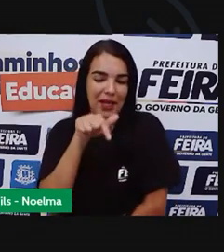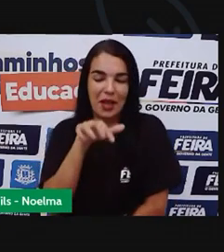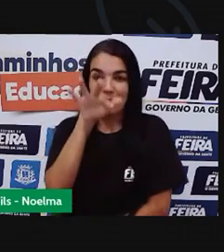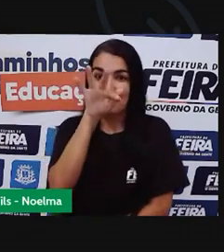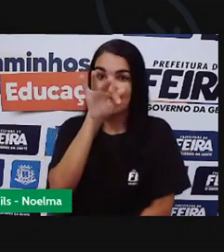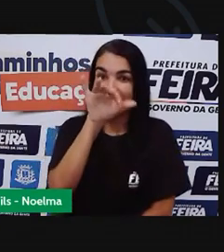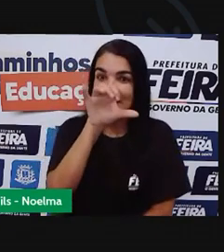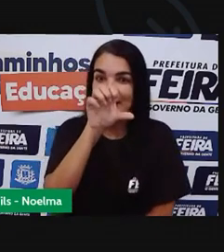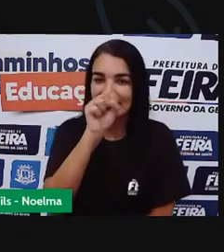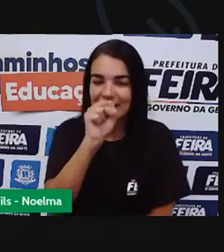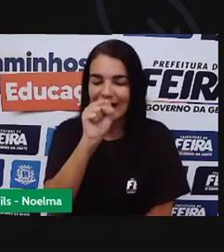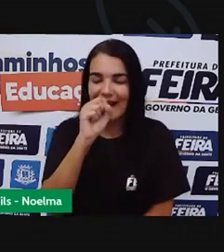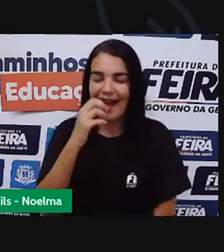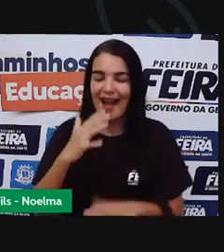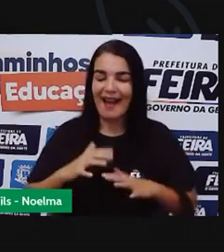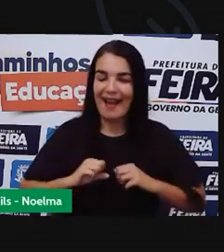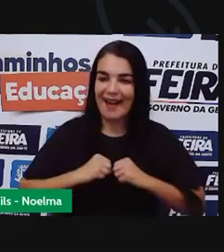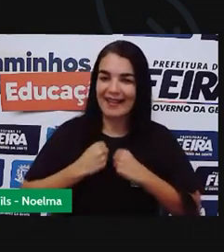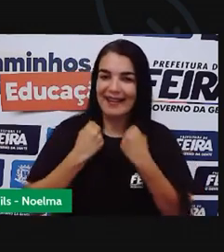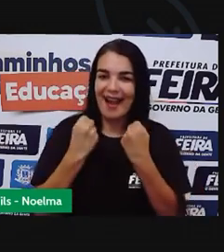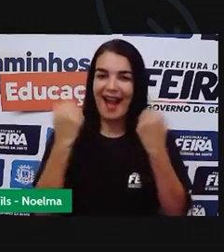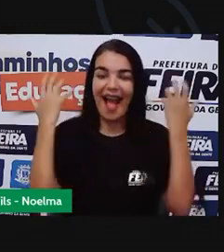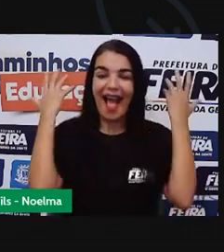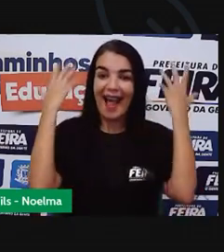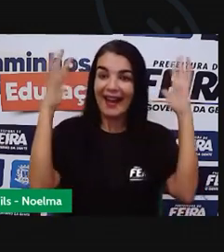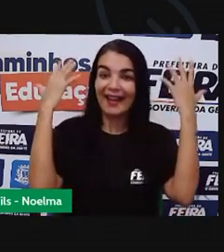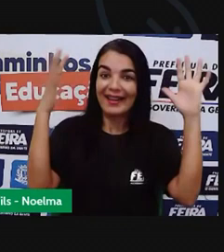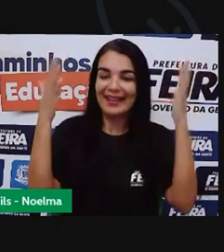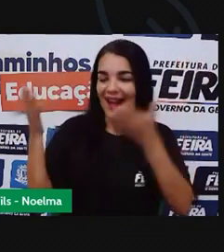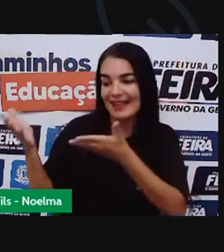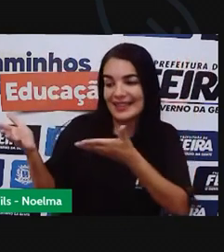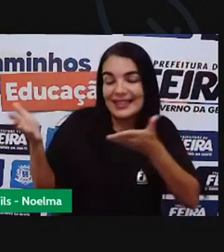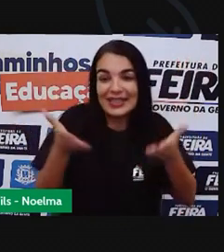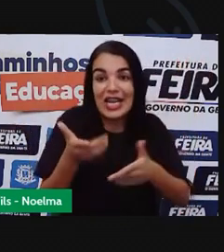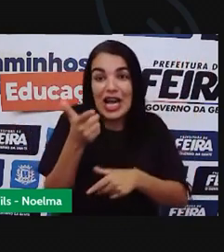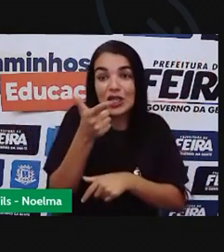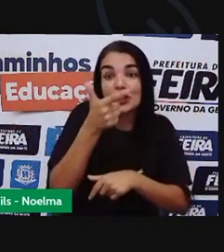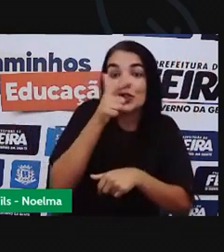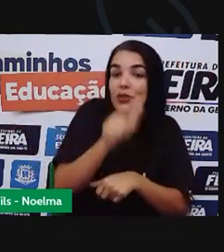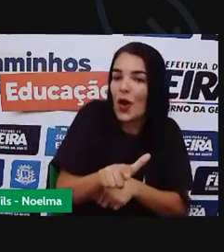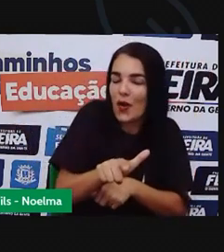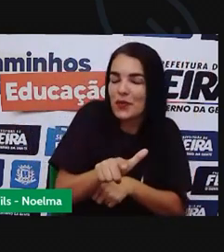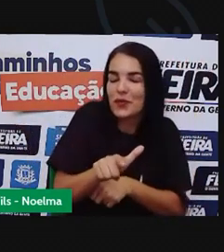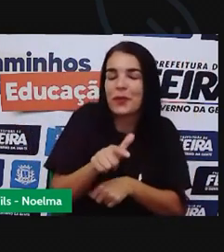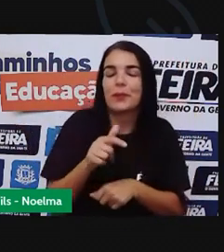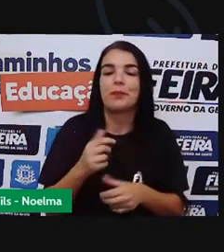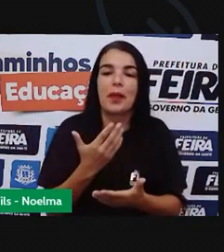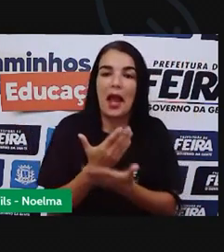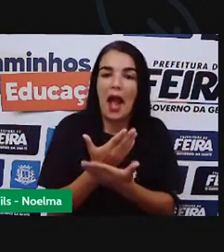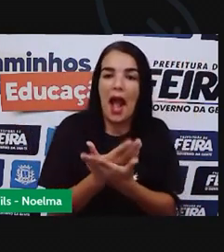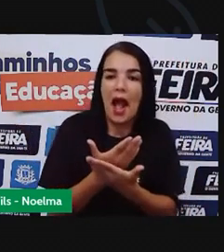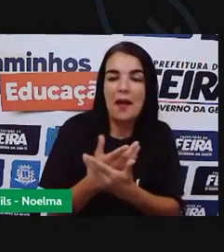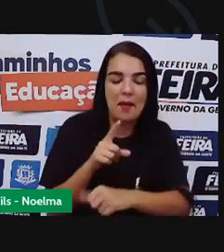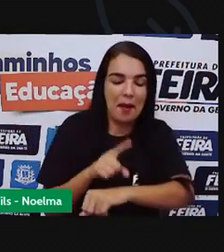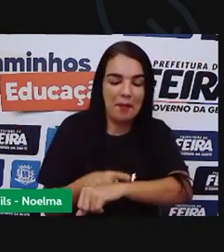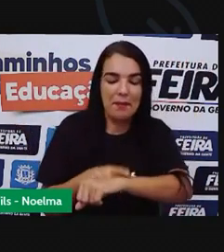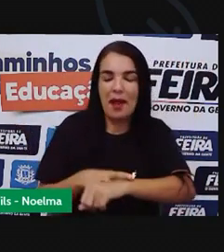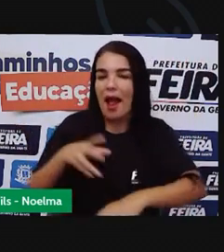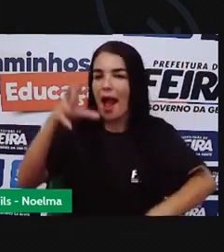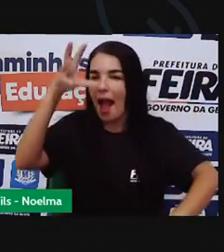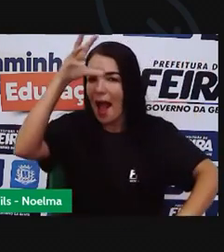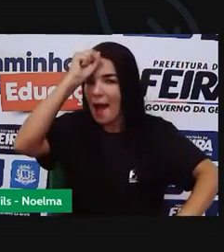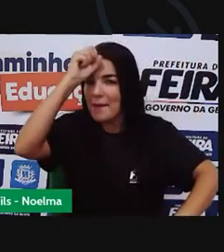de Ferreira de Santana, é com enorme alegria que a gente recebe vocês aqui mais uma vez no nosso canal para mais um momento de muito